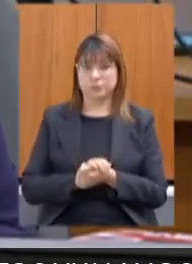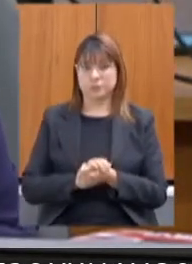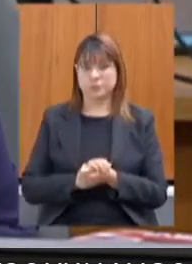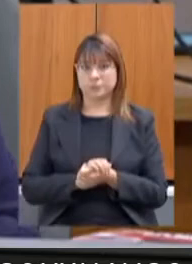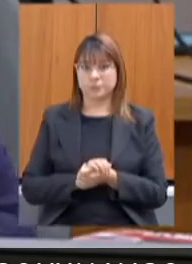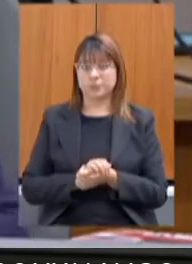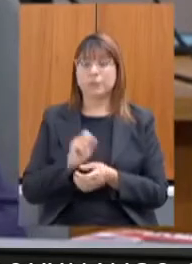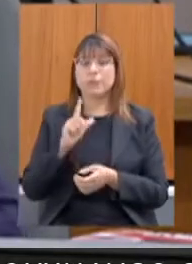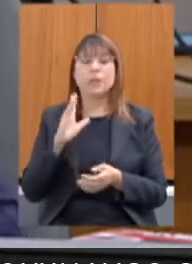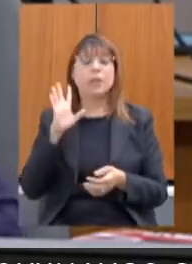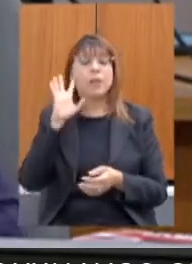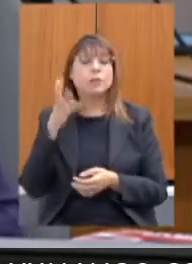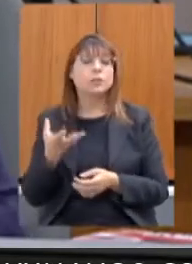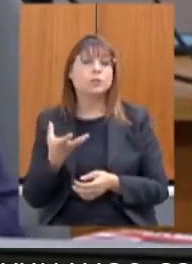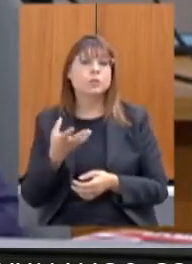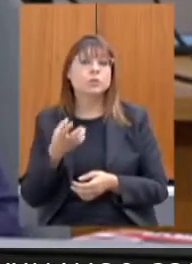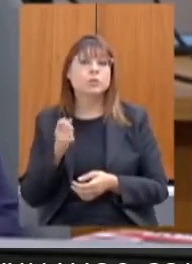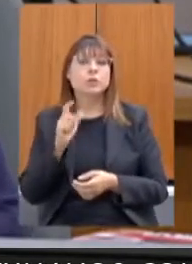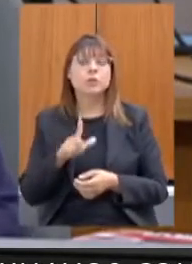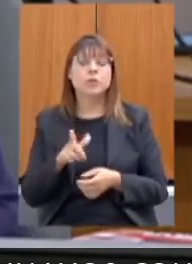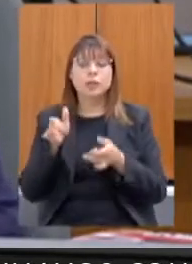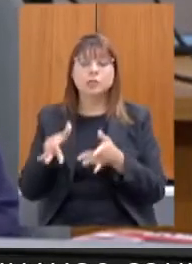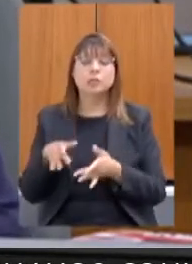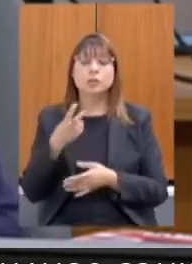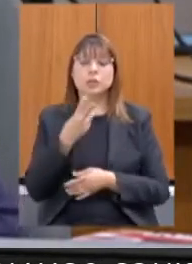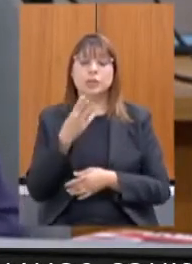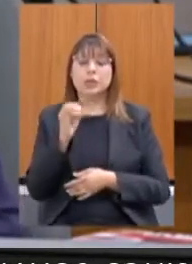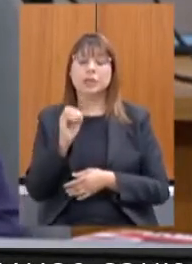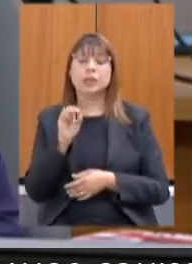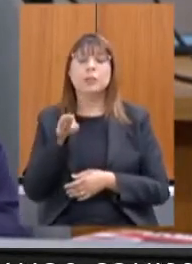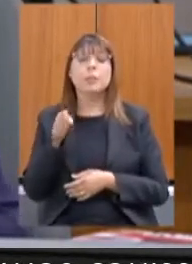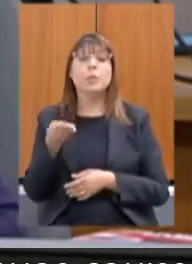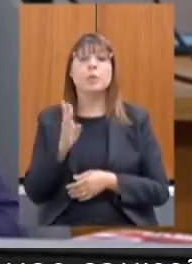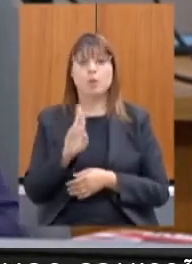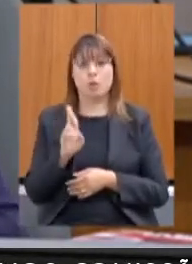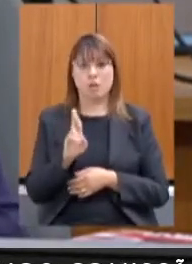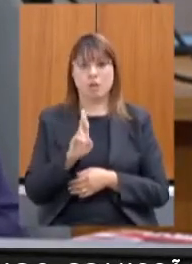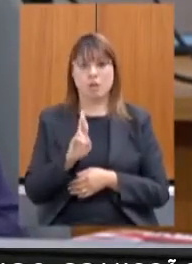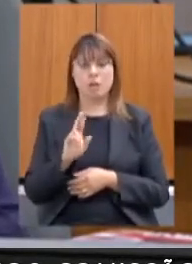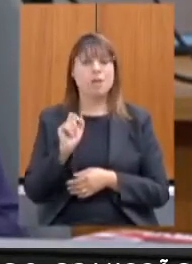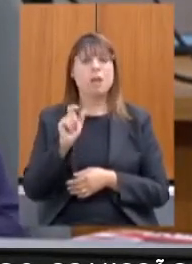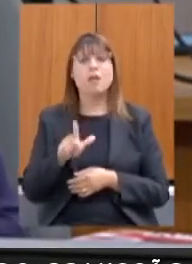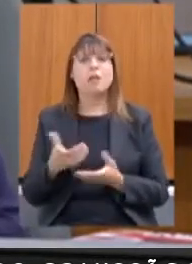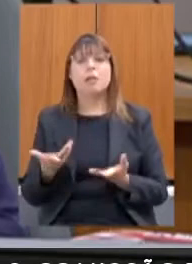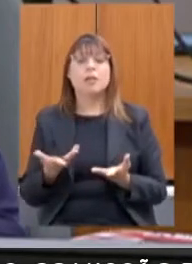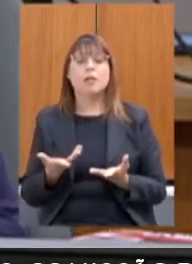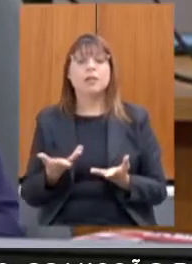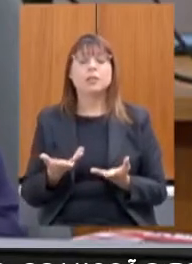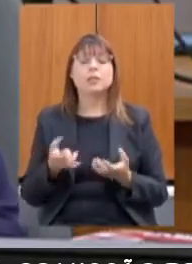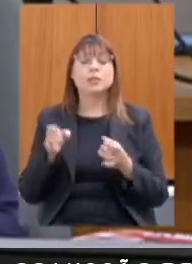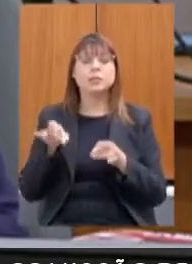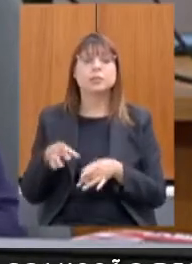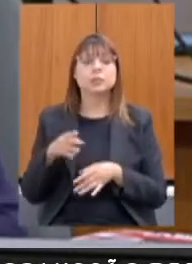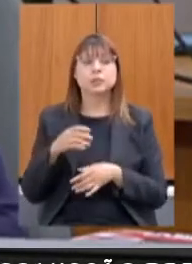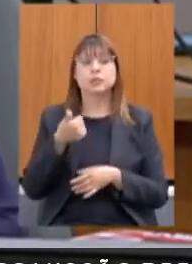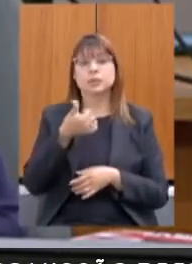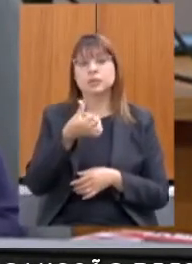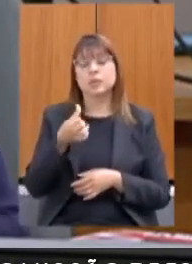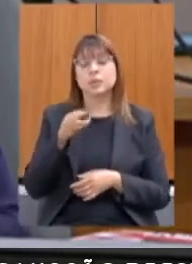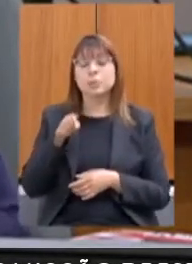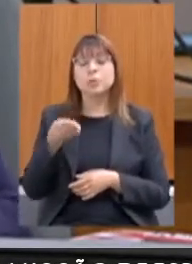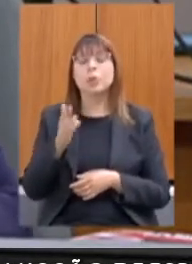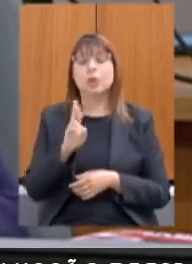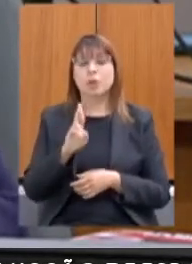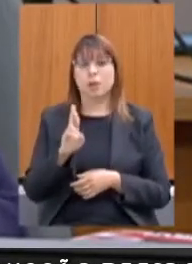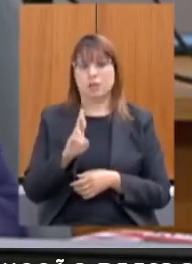decidindo quem vai abrir mão de 30 bilhões de reais. Quem está abrindo mão de 16 bilhões de reais.